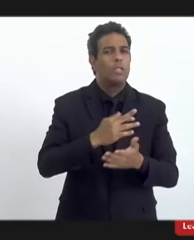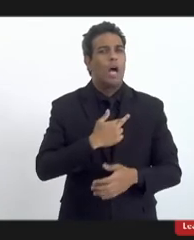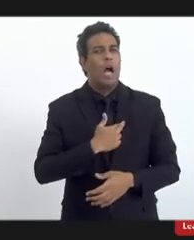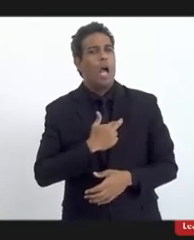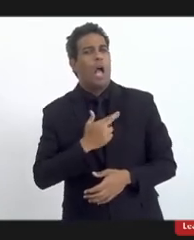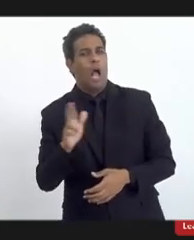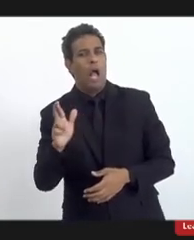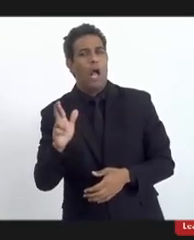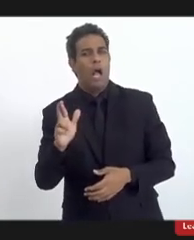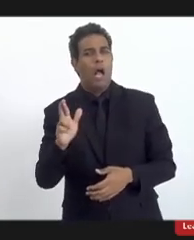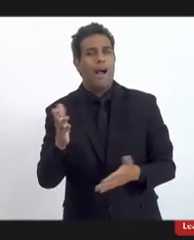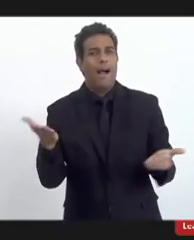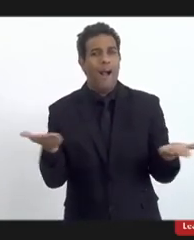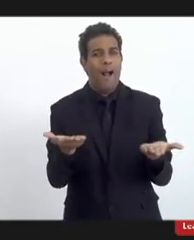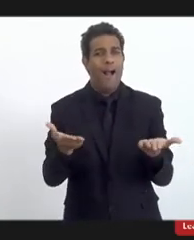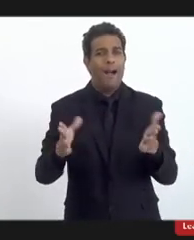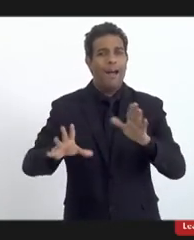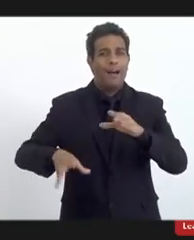é introduzida.